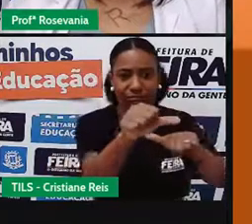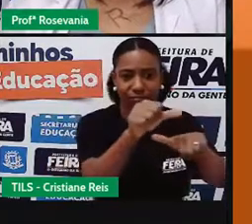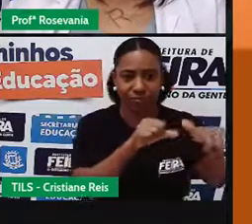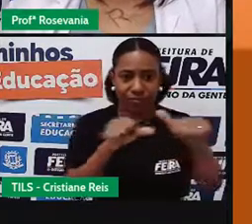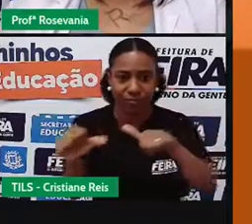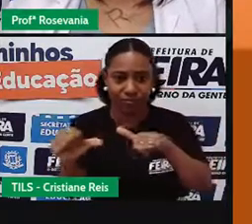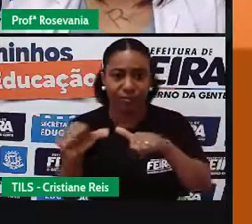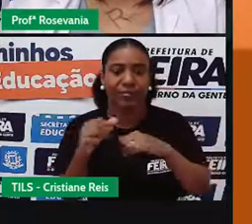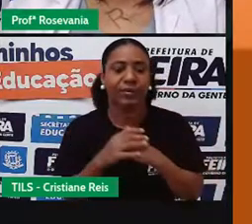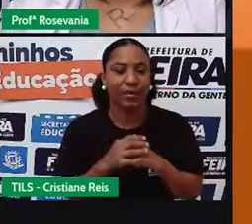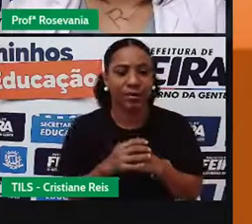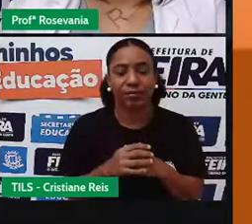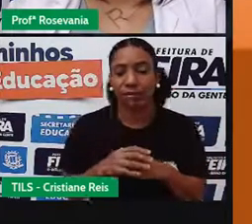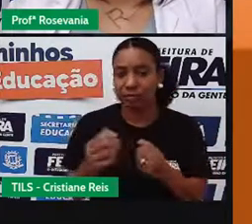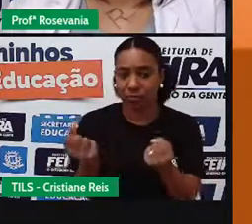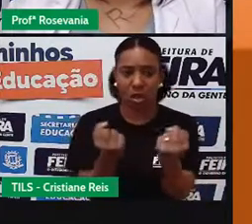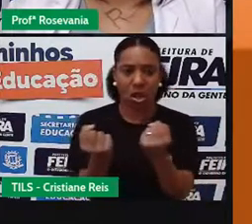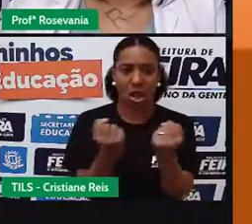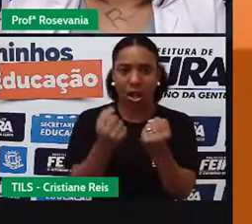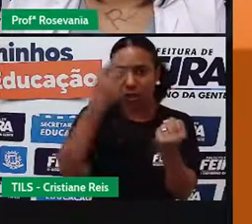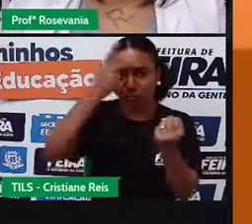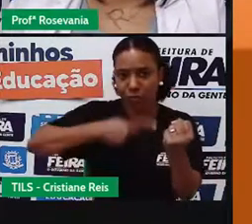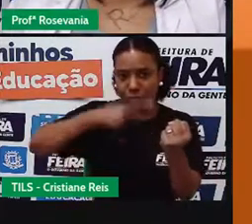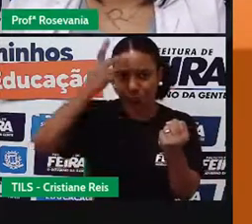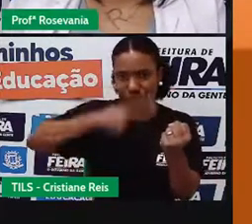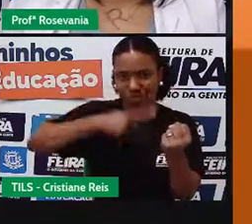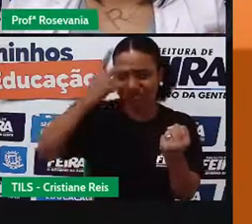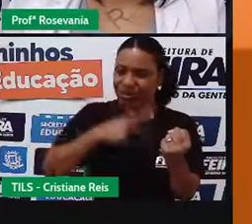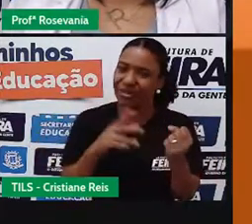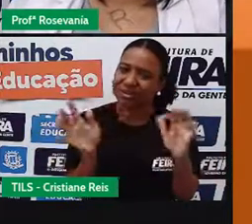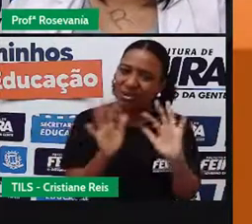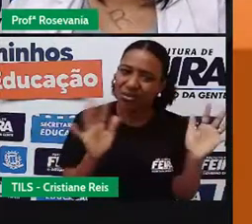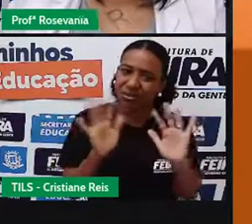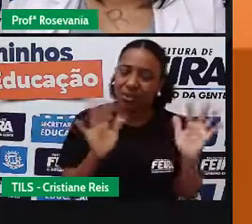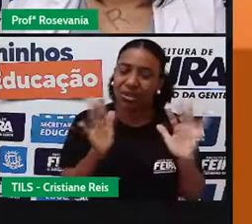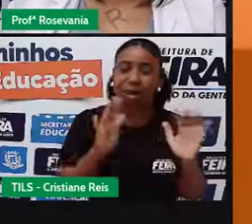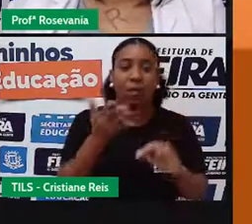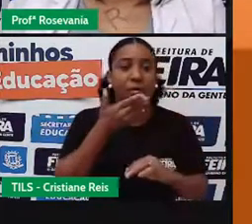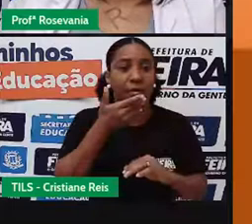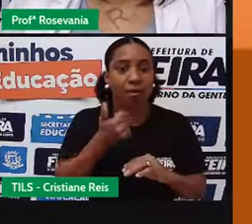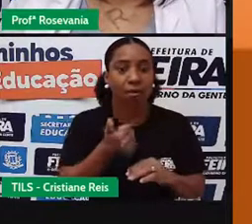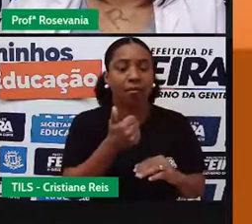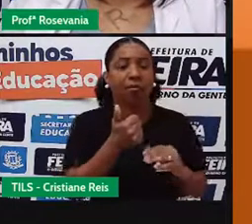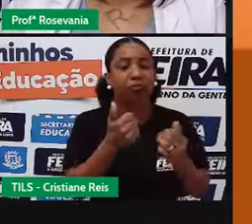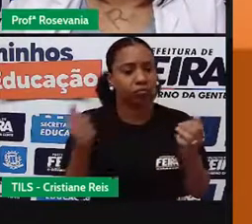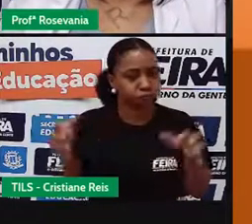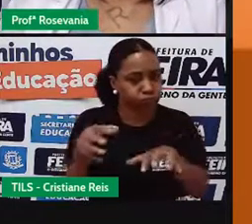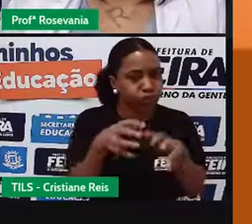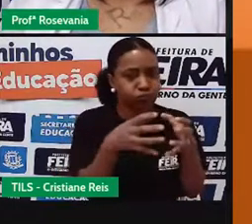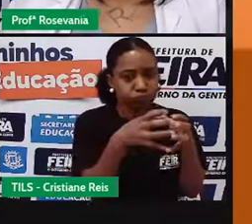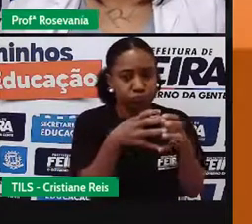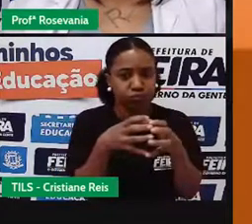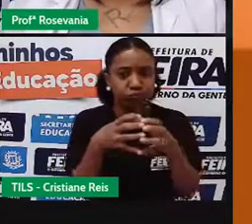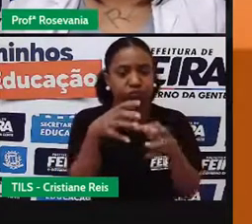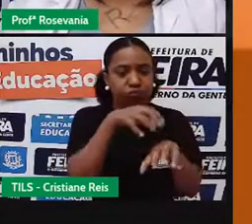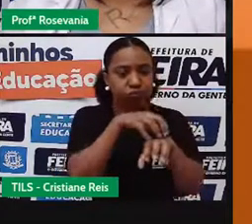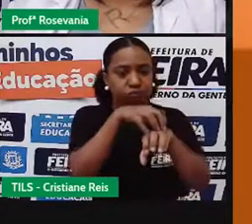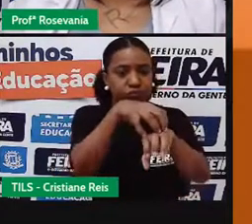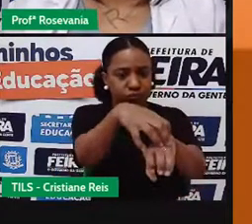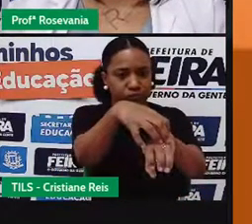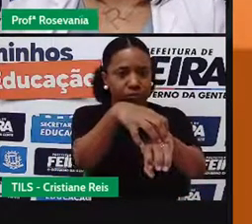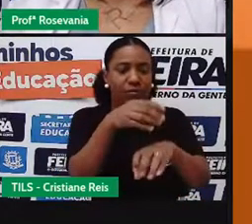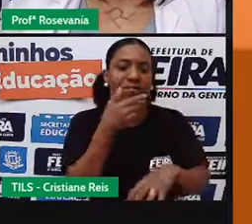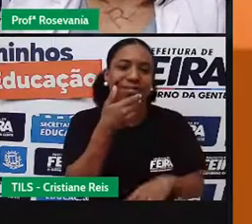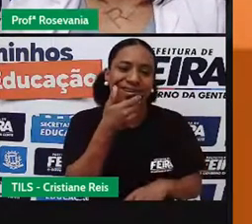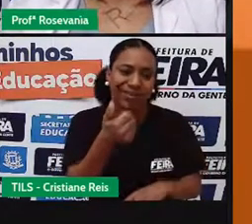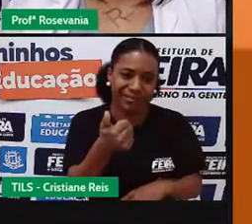desestimular o uso de transporte individual motorizado, né, no caso, os transportes particulares e você usar mais o transporte público,